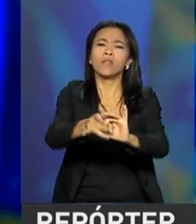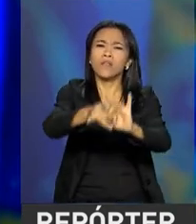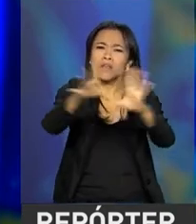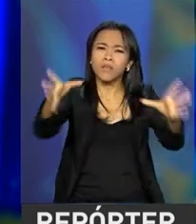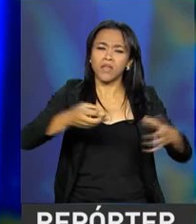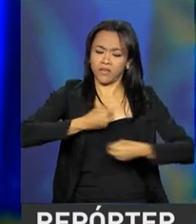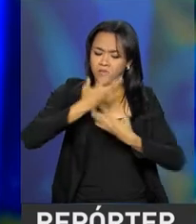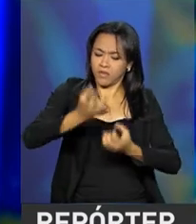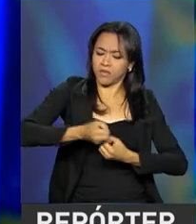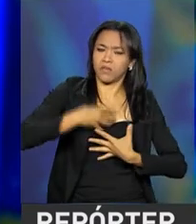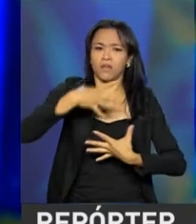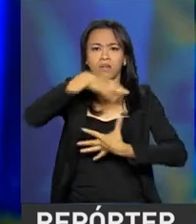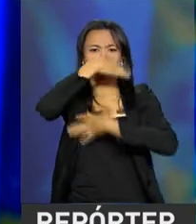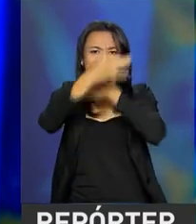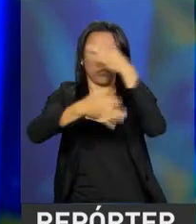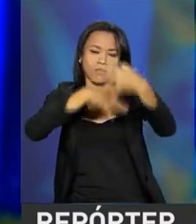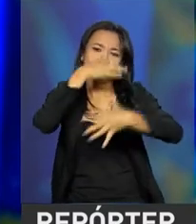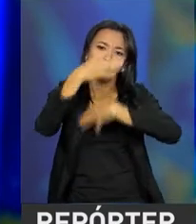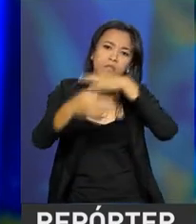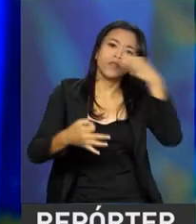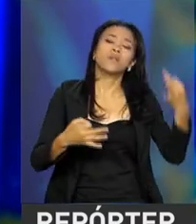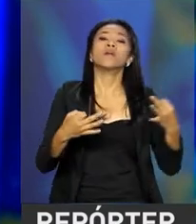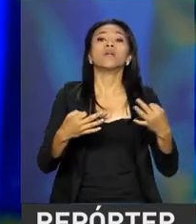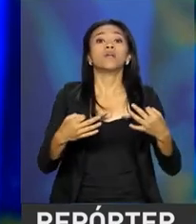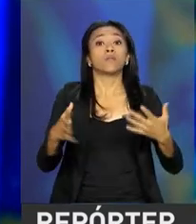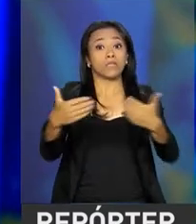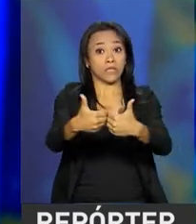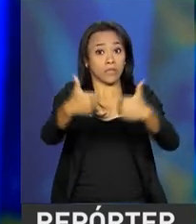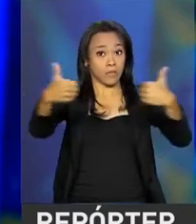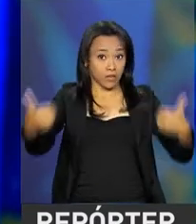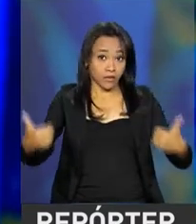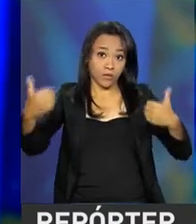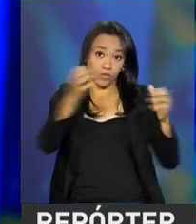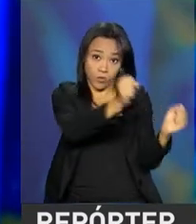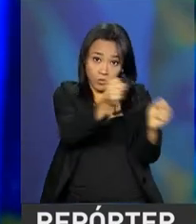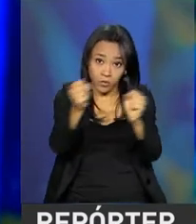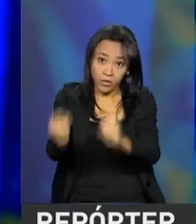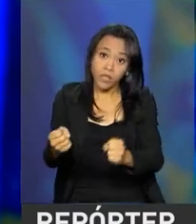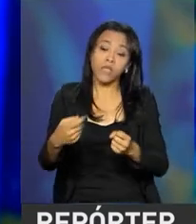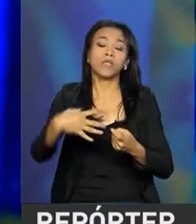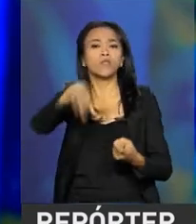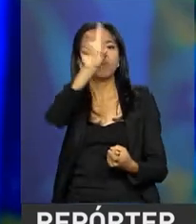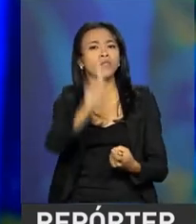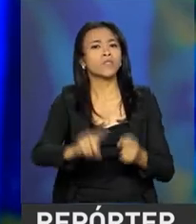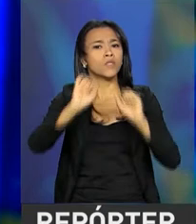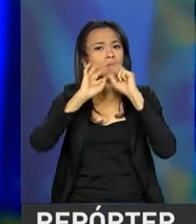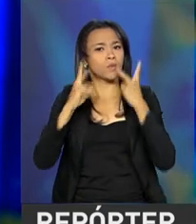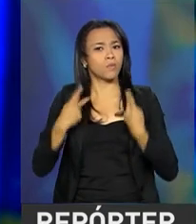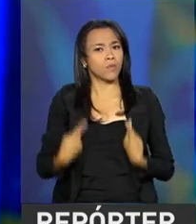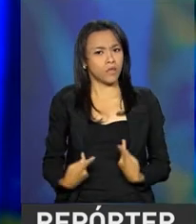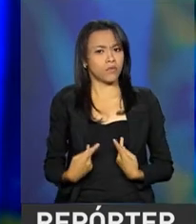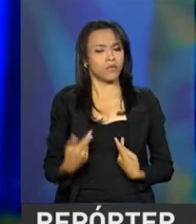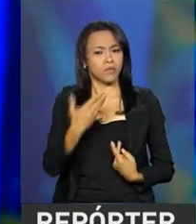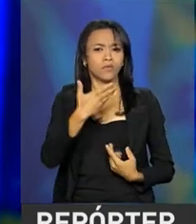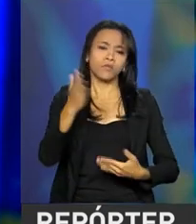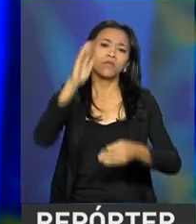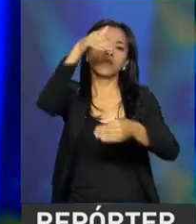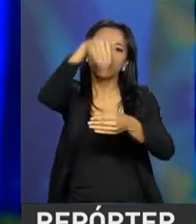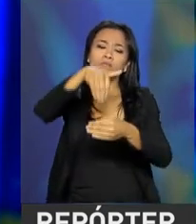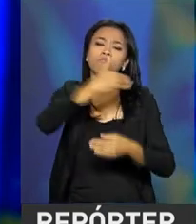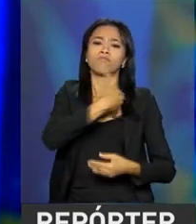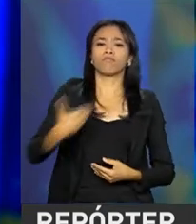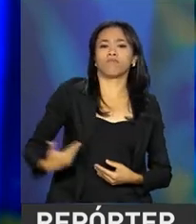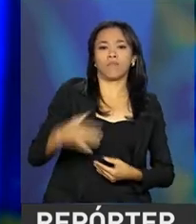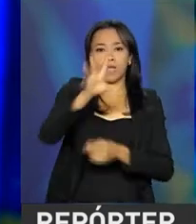expressão e manifestação, do princípio da separação dos poderes, dos direitos humanos, da democracia. Deve-se